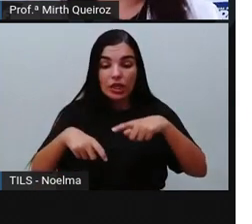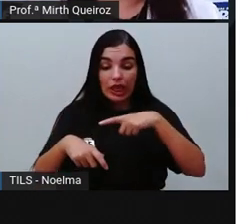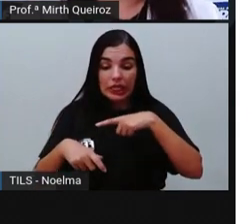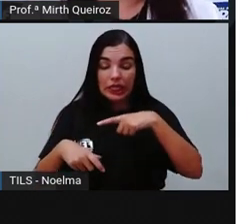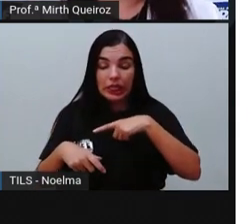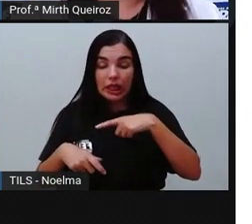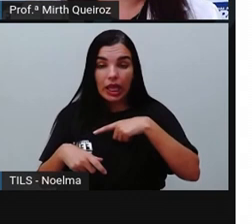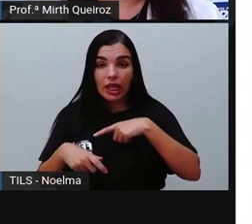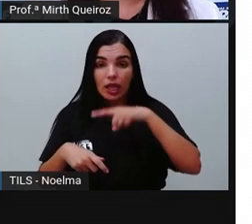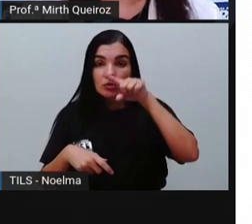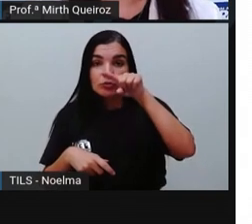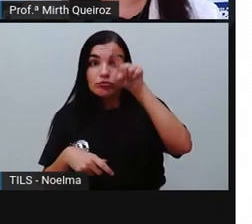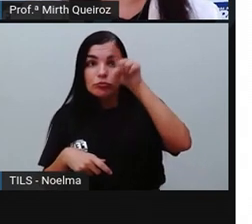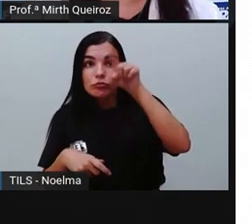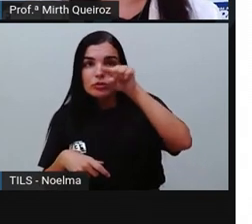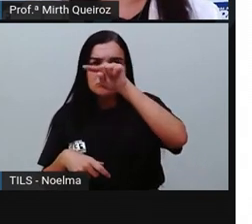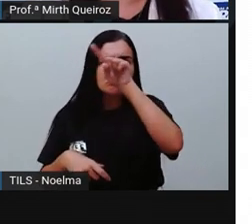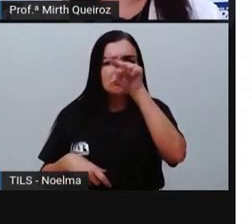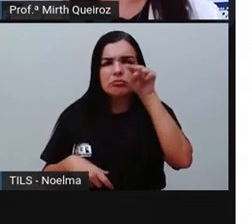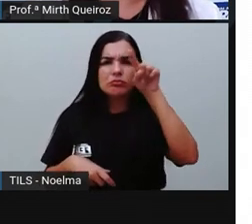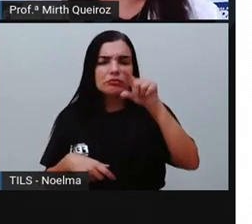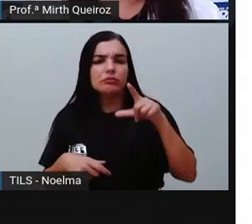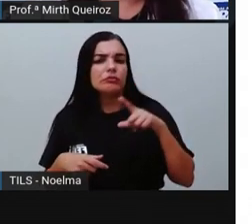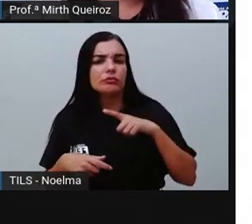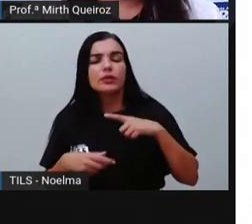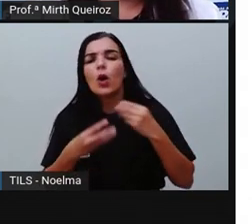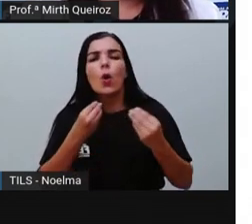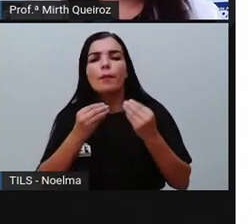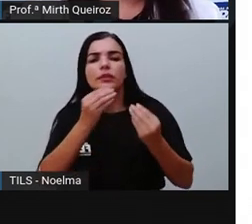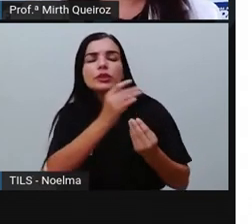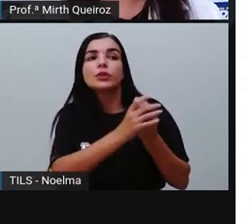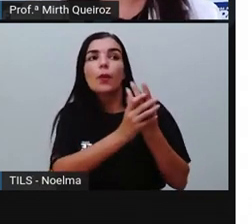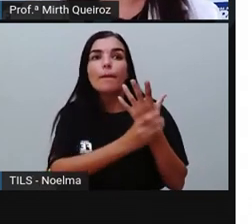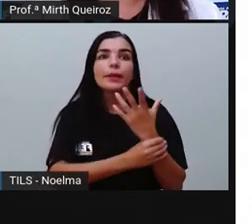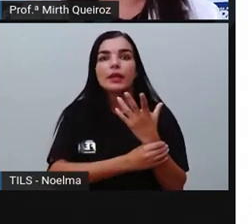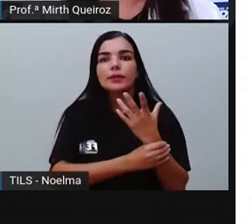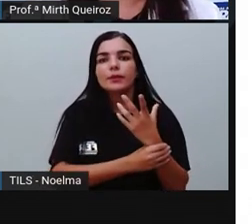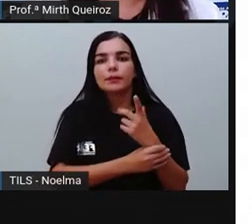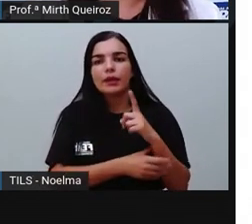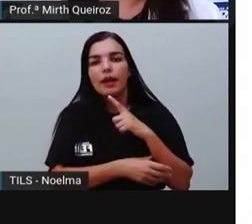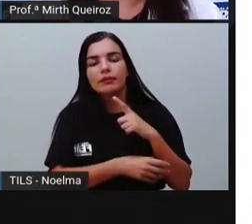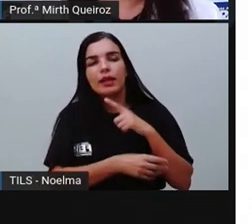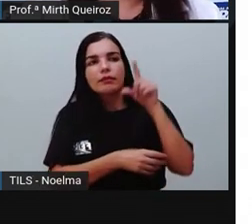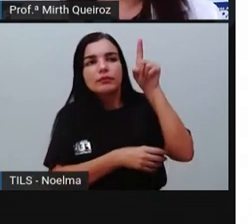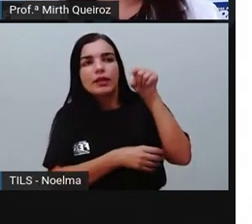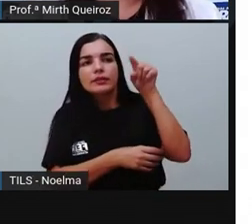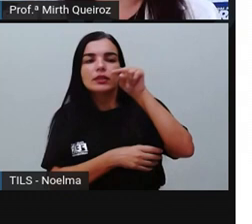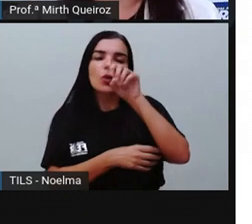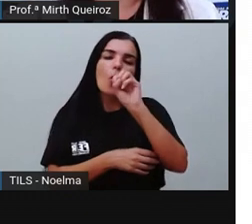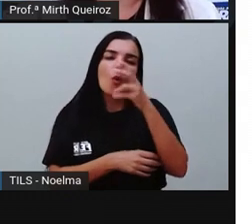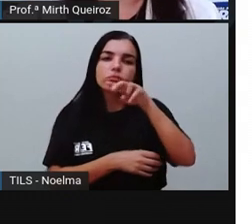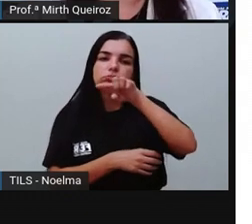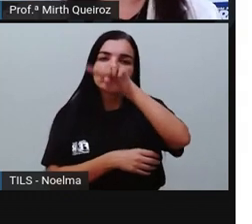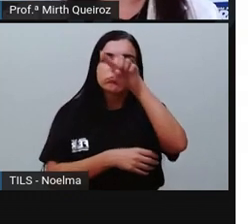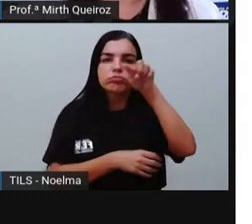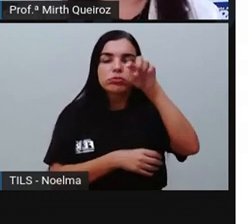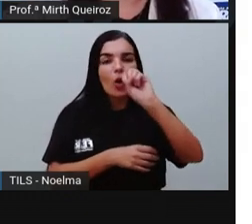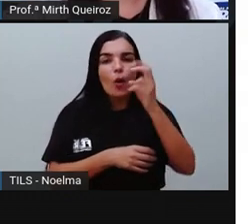destacadas? Como é que vocês descobriram aí onde está esse acento? Observe.